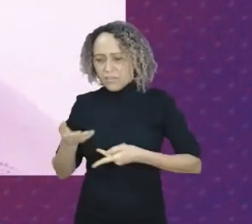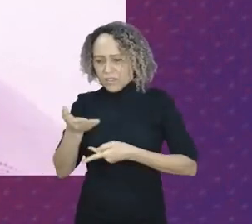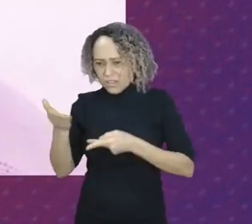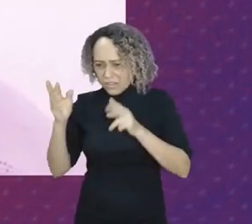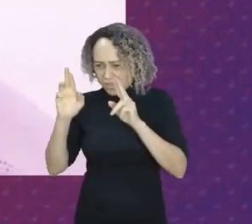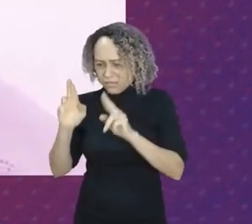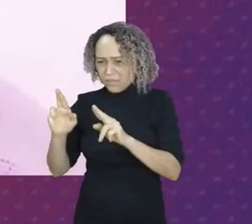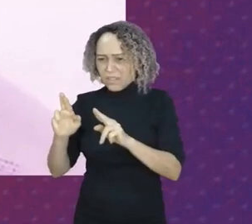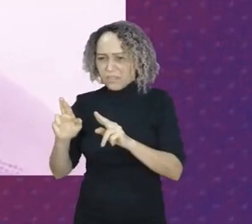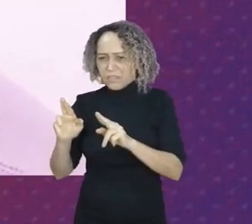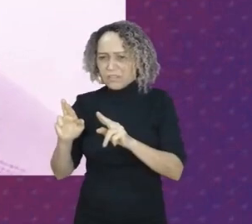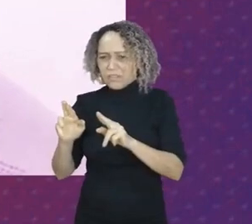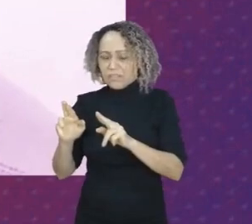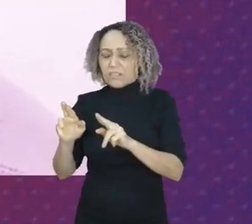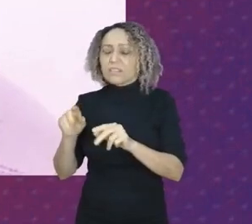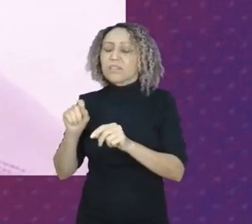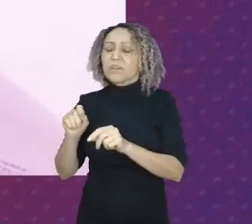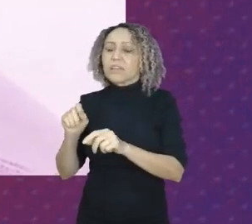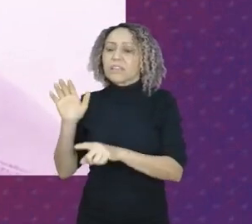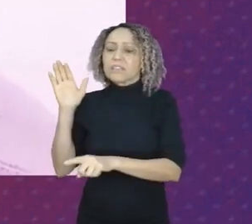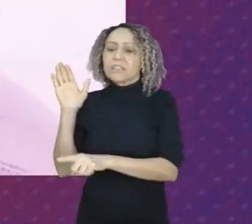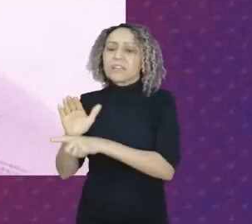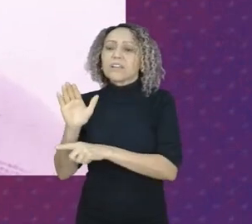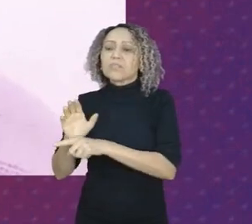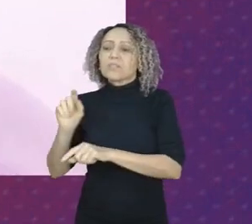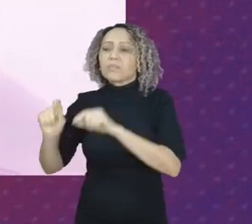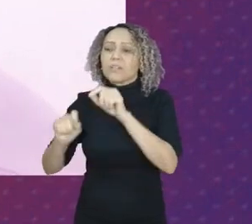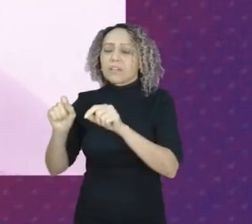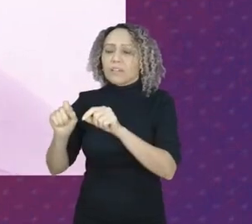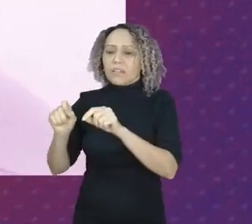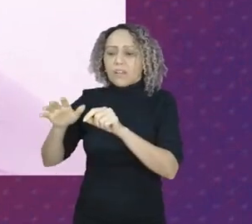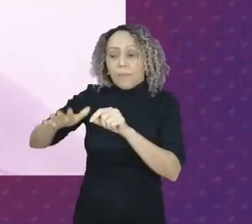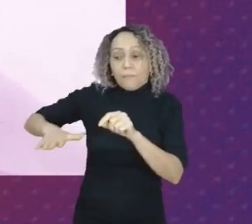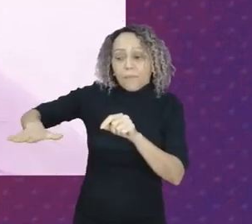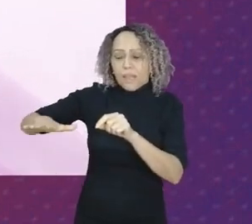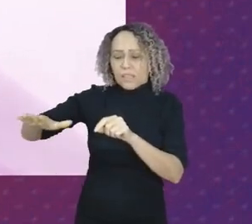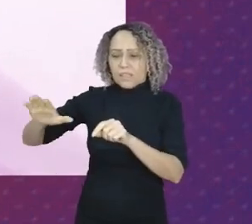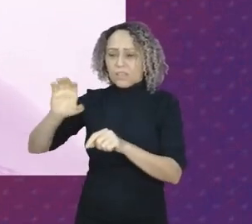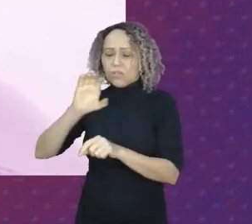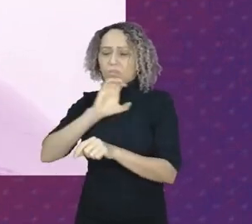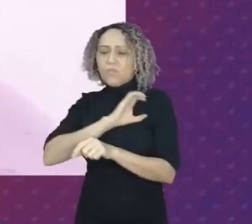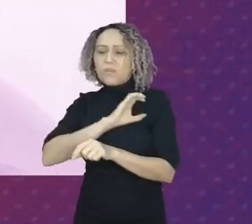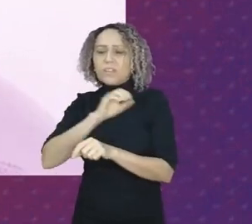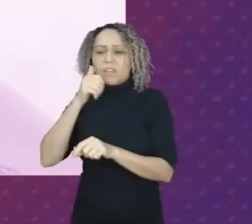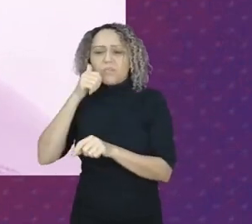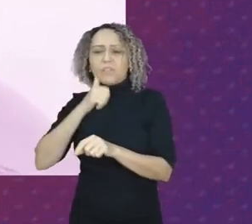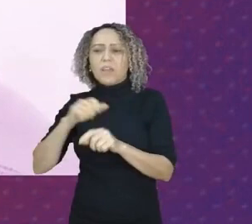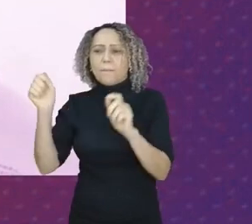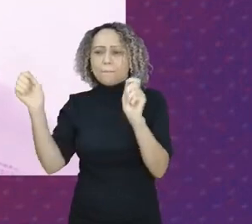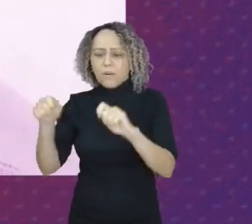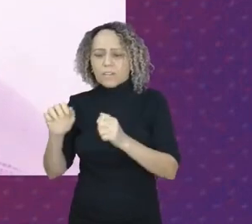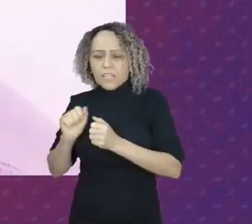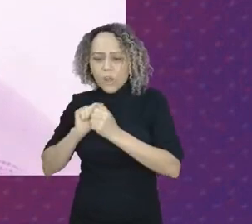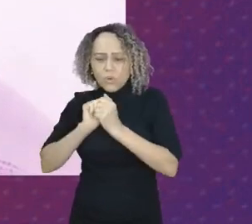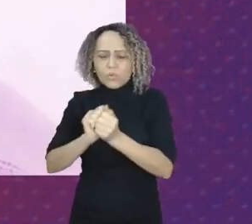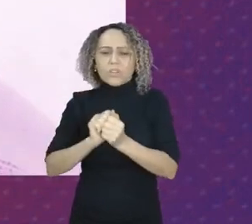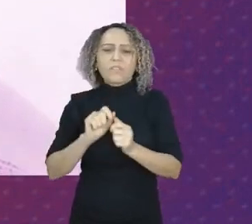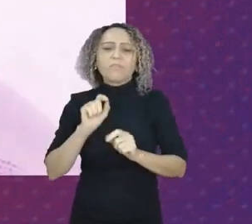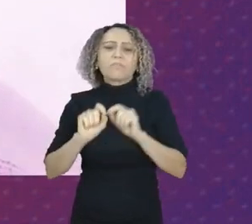e de contribuição para que essas companheiras possam, juntas,